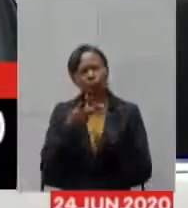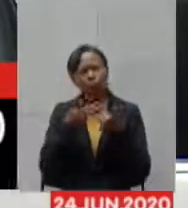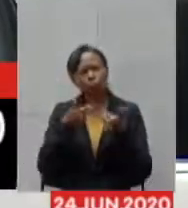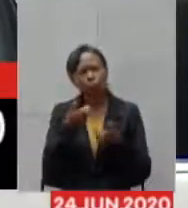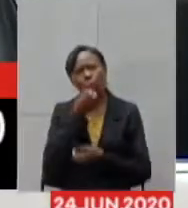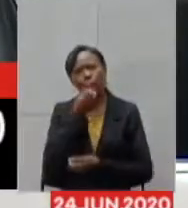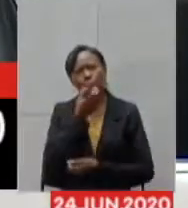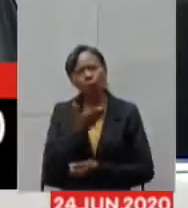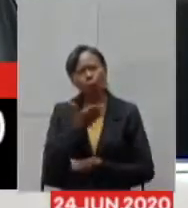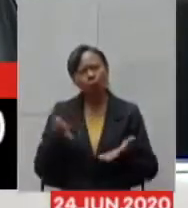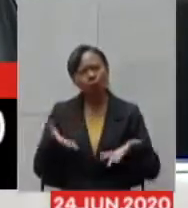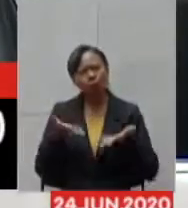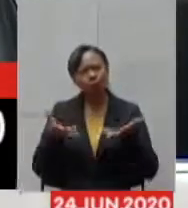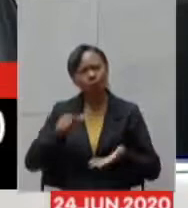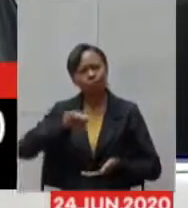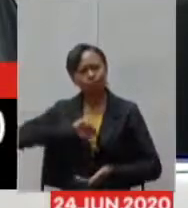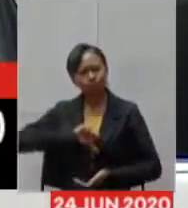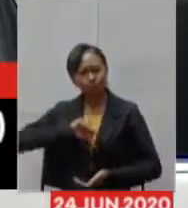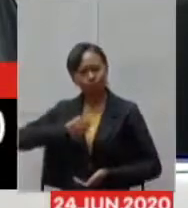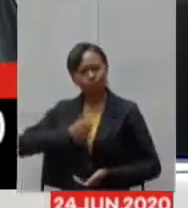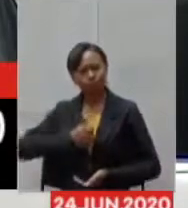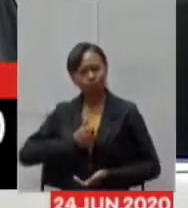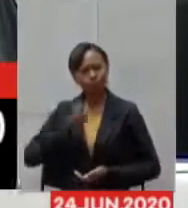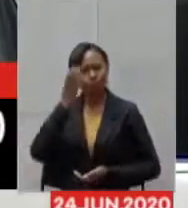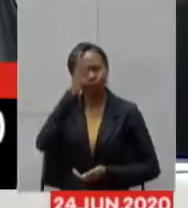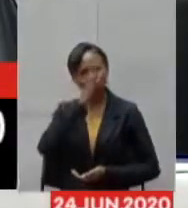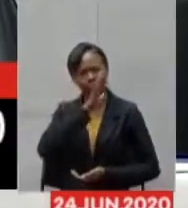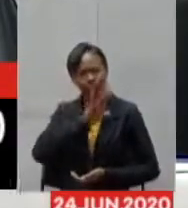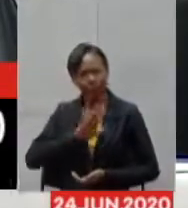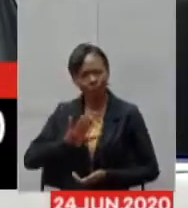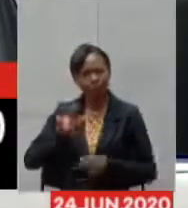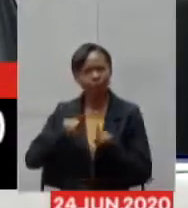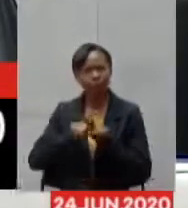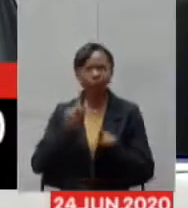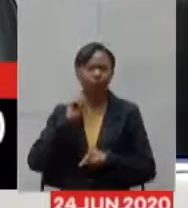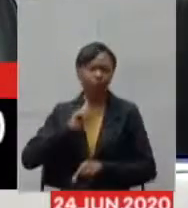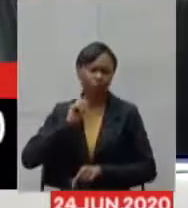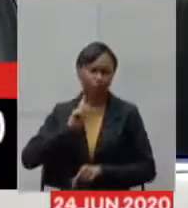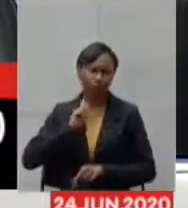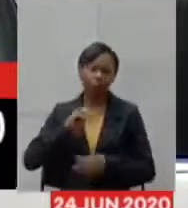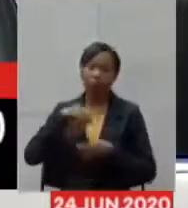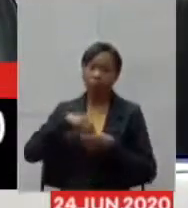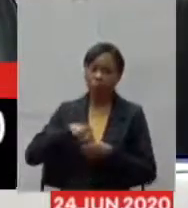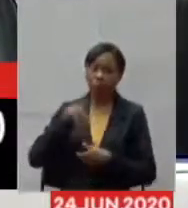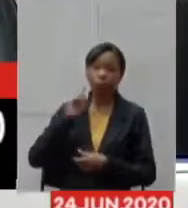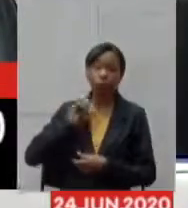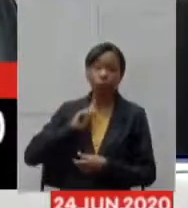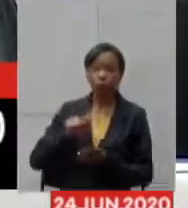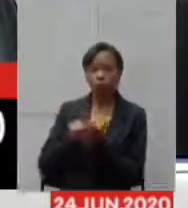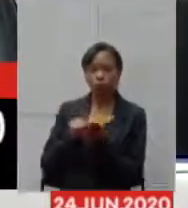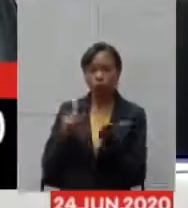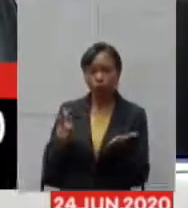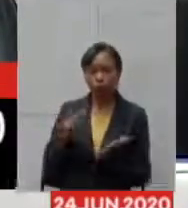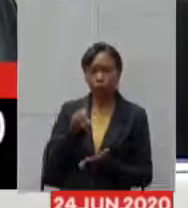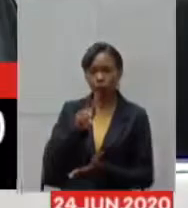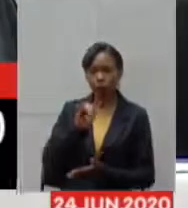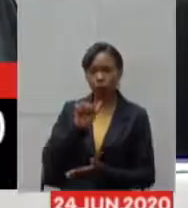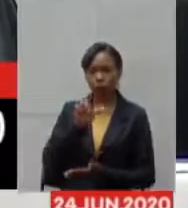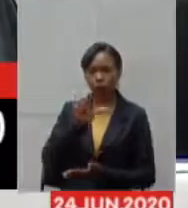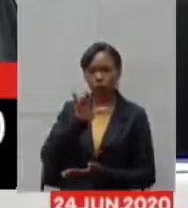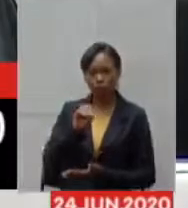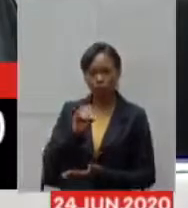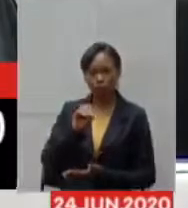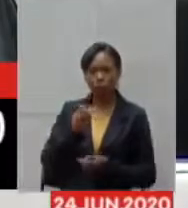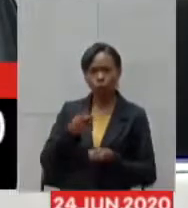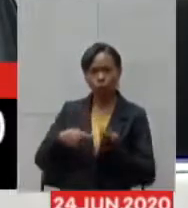a autoestima do brasileiro e do mineiro. E vemos que, em Minas Gerais, o Jornal Diário do Comércio, que um jornal que põe o povo para cima, que